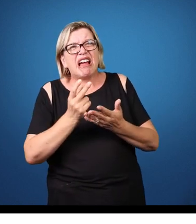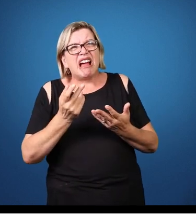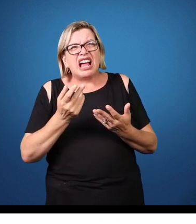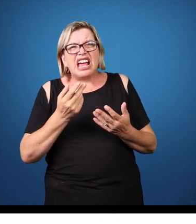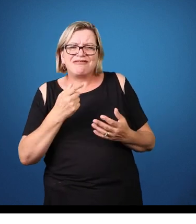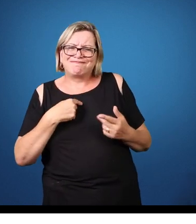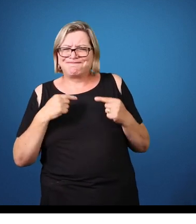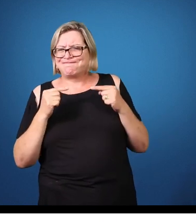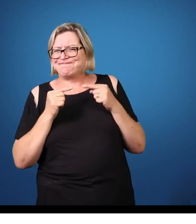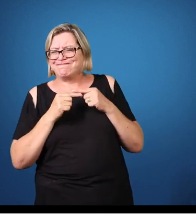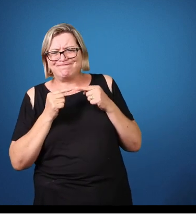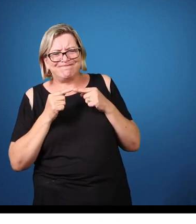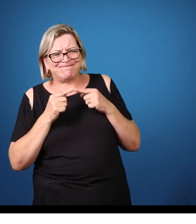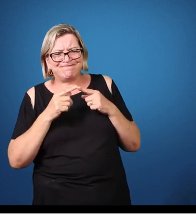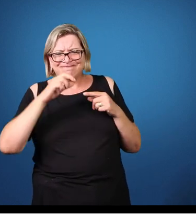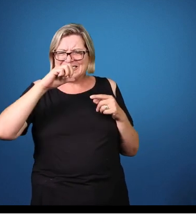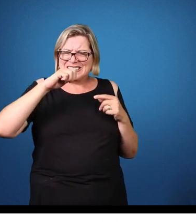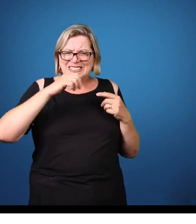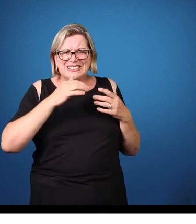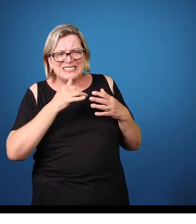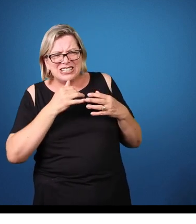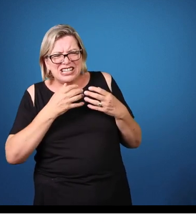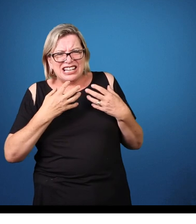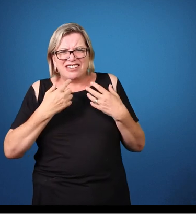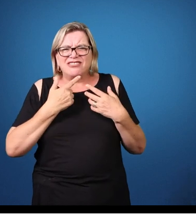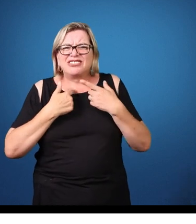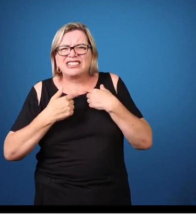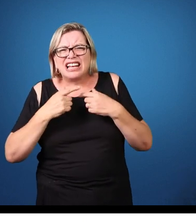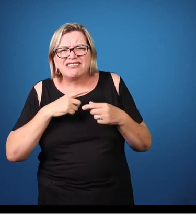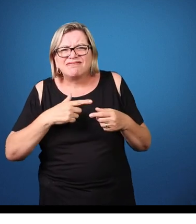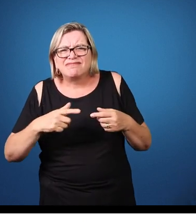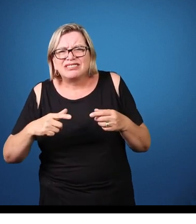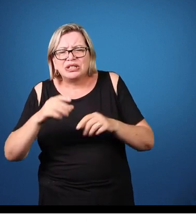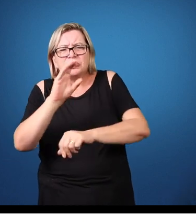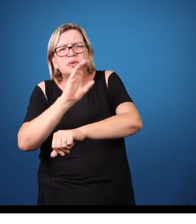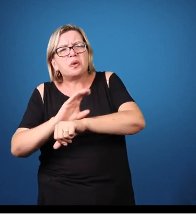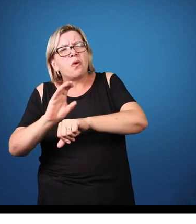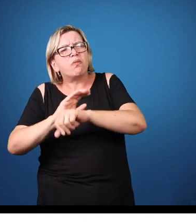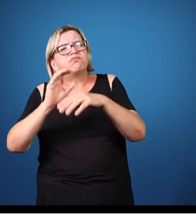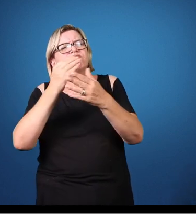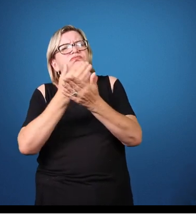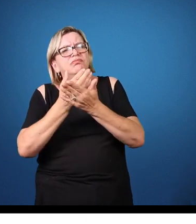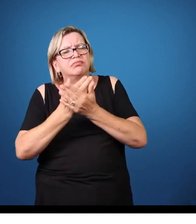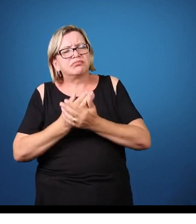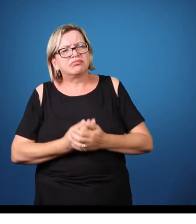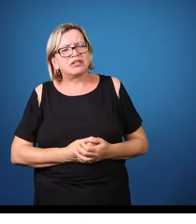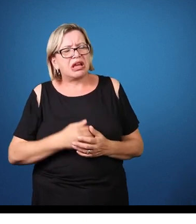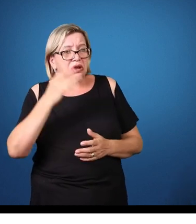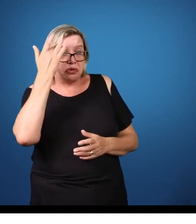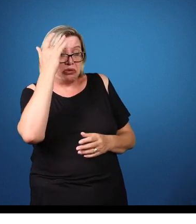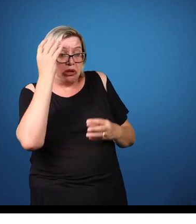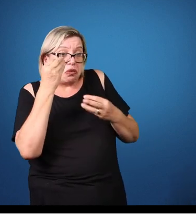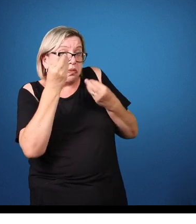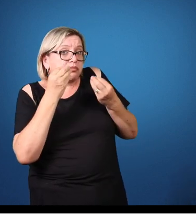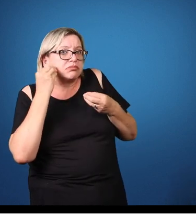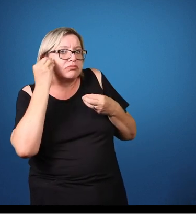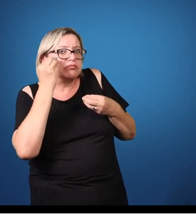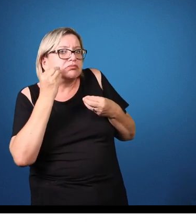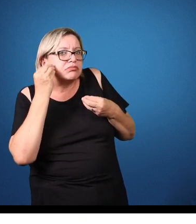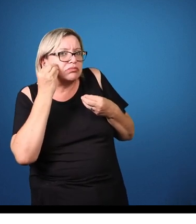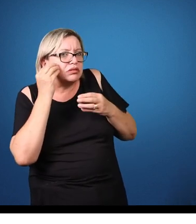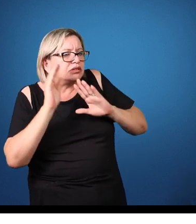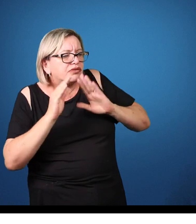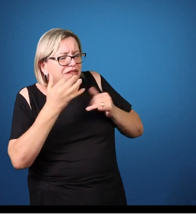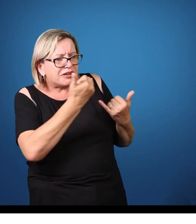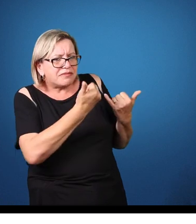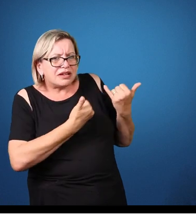sei como que é a sua experiência, talvez você pudesse dizer também. Mas a minha, assim, experiência diz que,